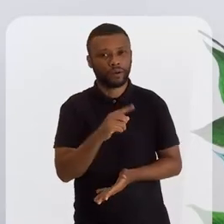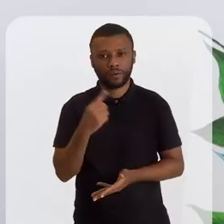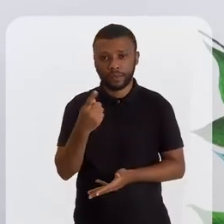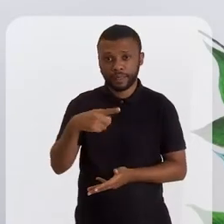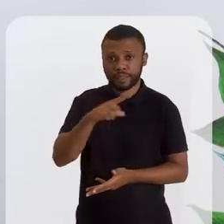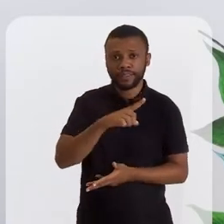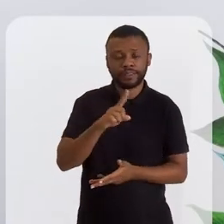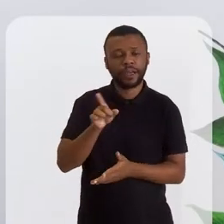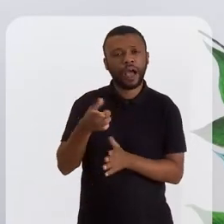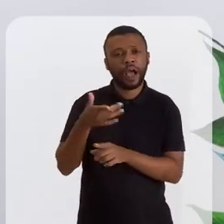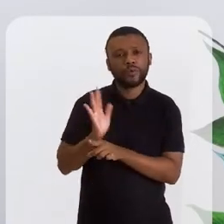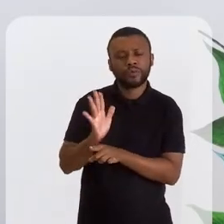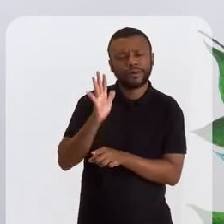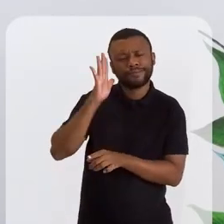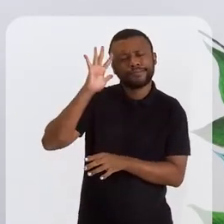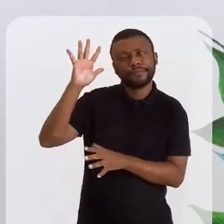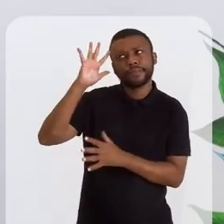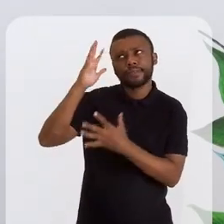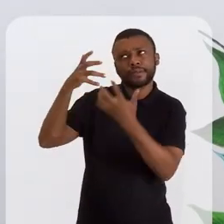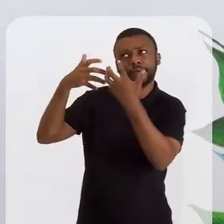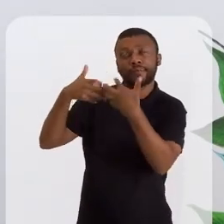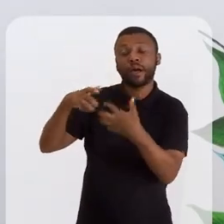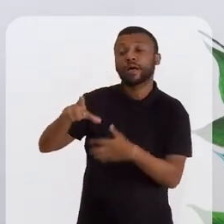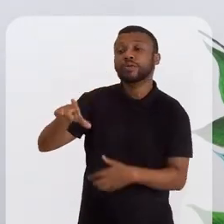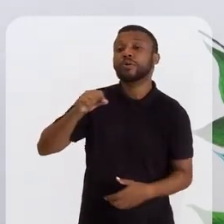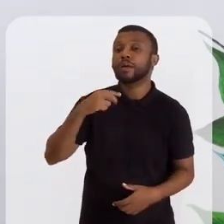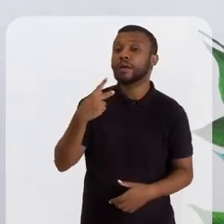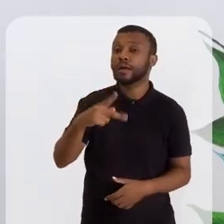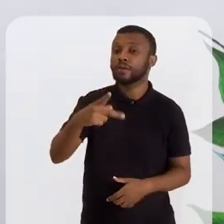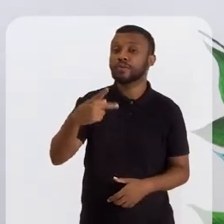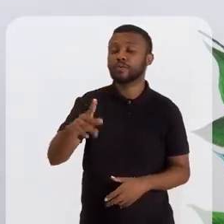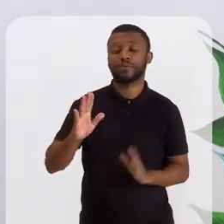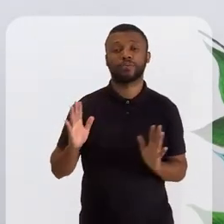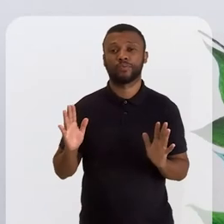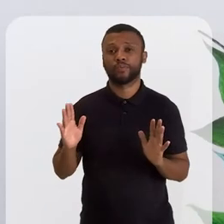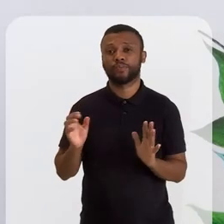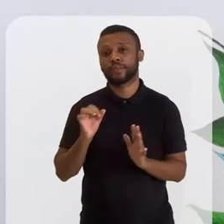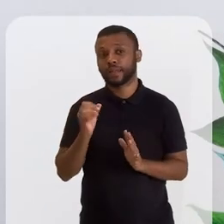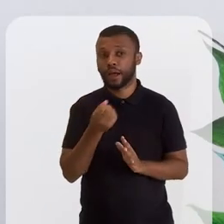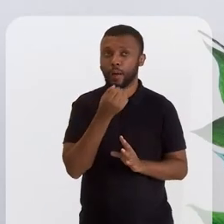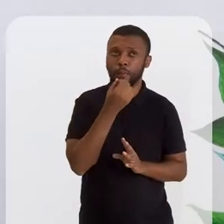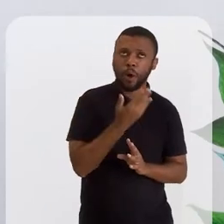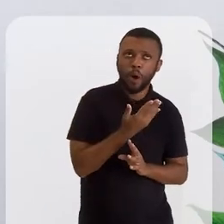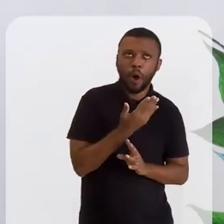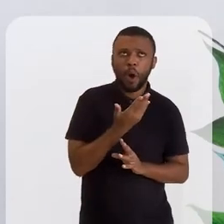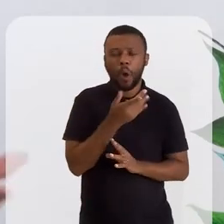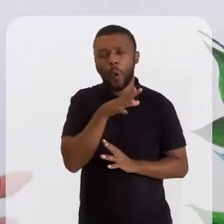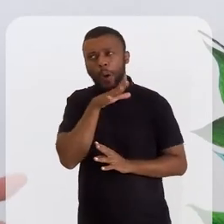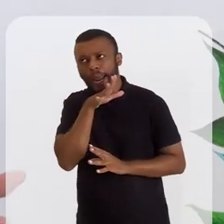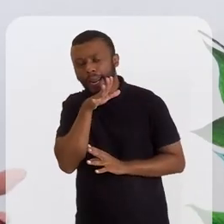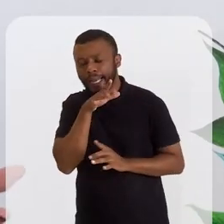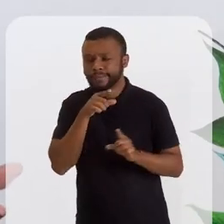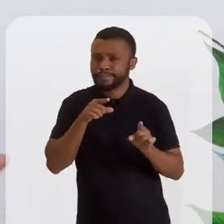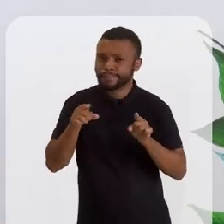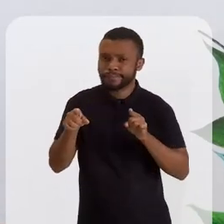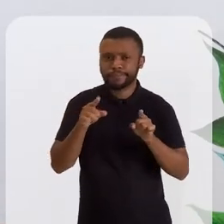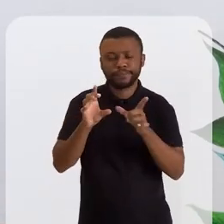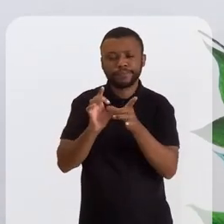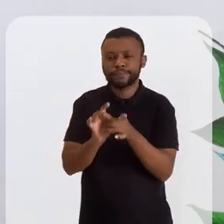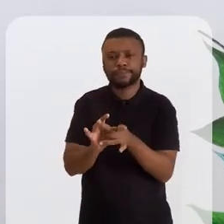isso. Inaíl, muito obrigada de nos receber e estaremos de volta